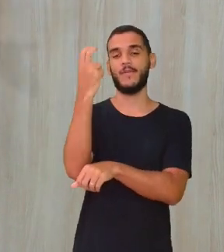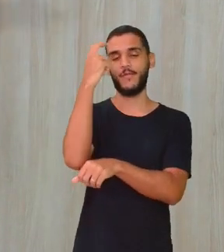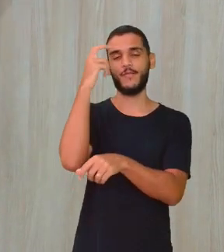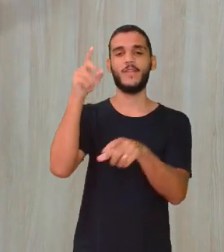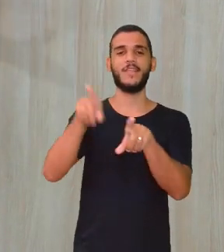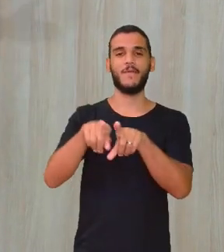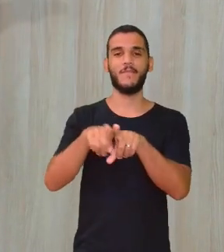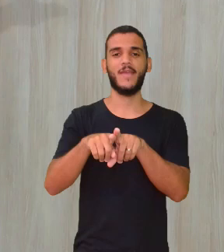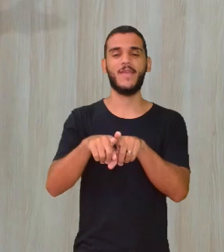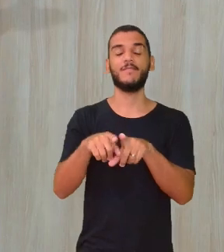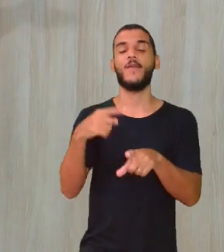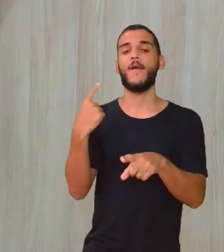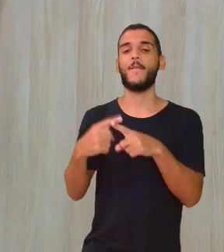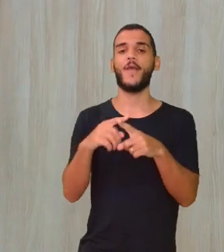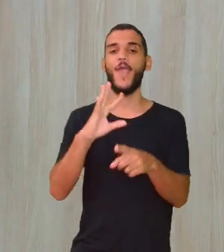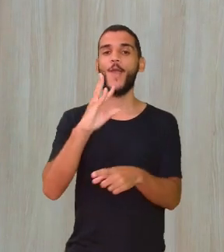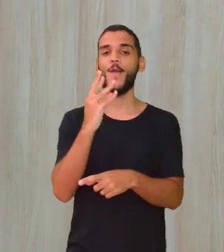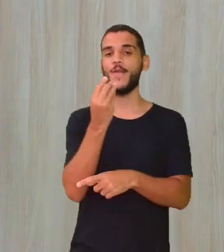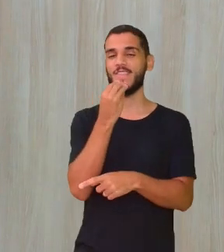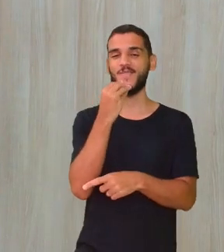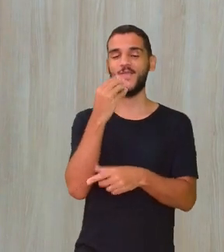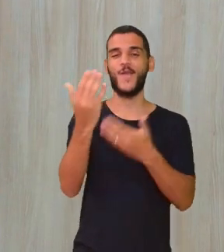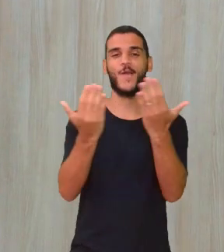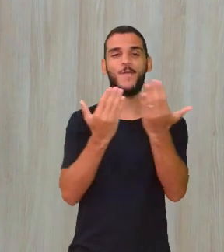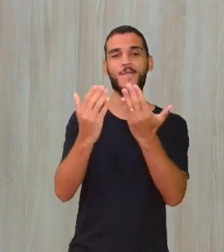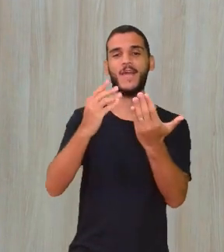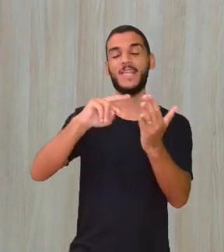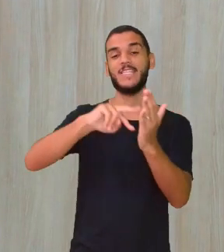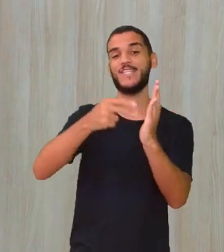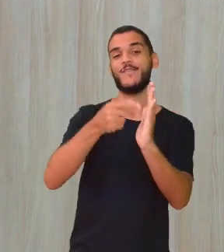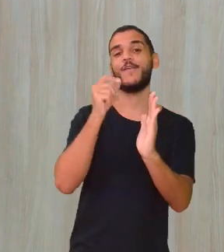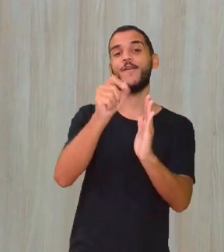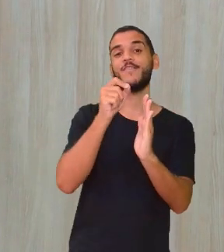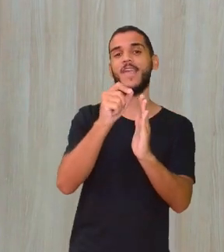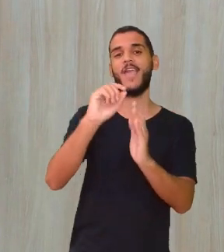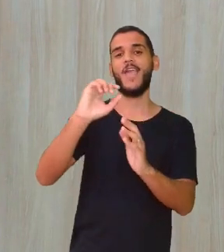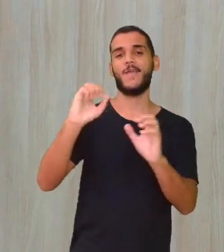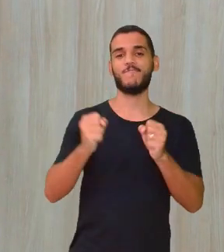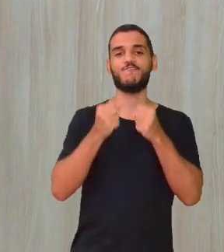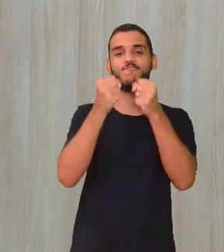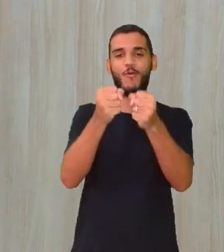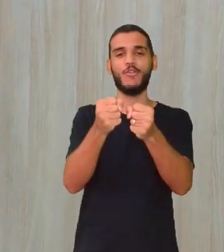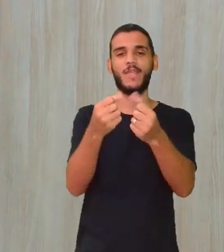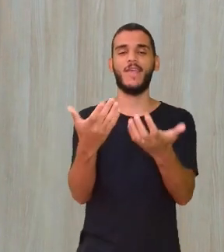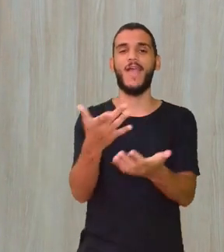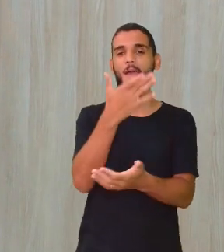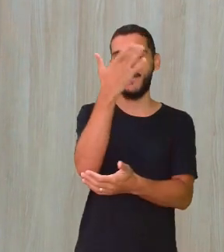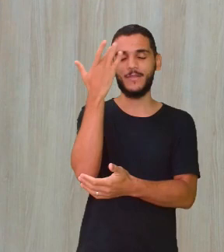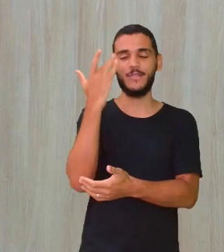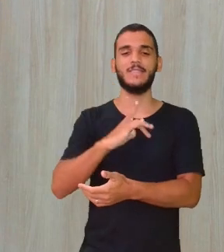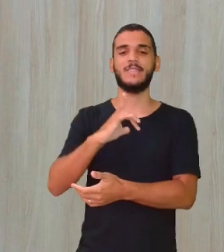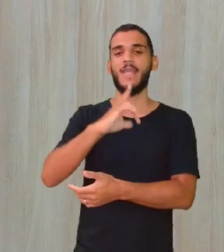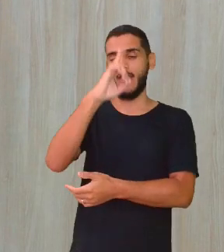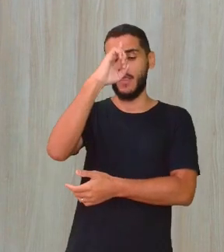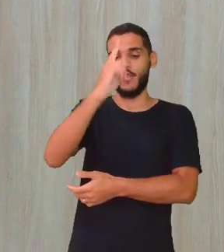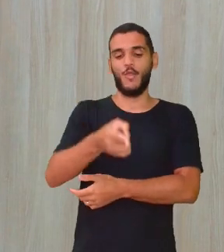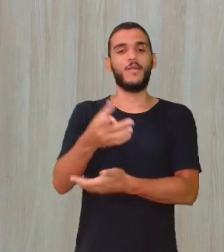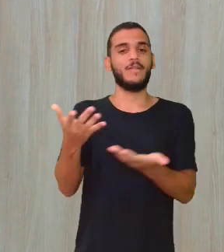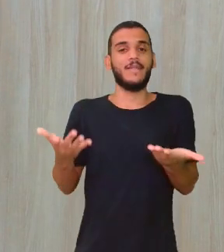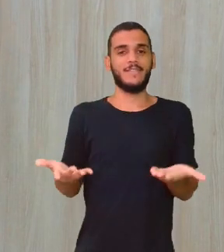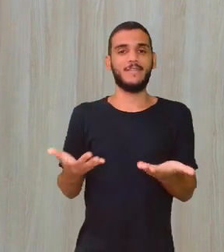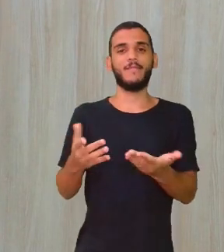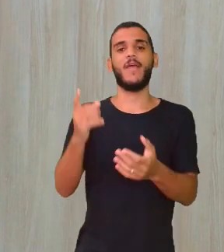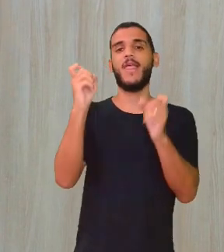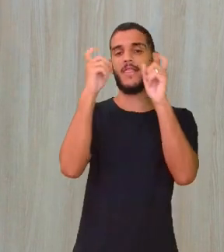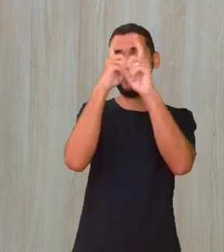conhecimento é poder. Quando a gente consegue, quando a gente conhece, quando a gente tem conhecimento, é muito mais difícil que a gente